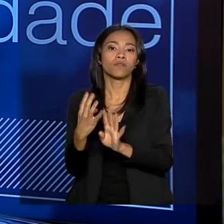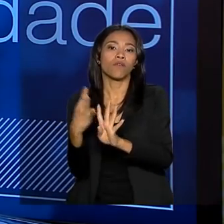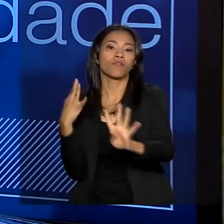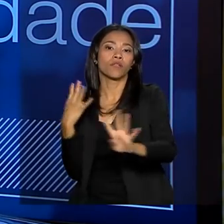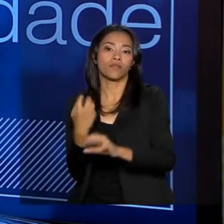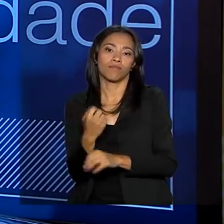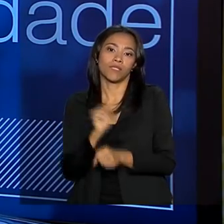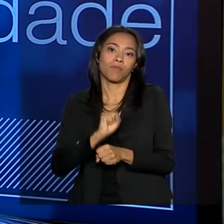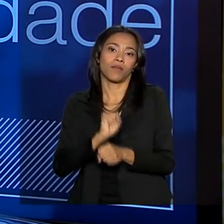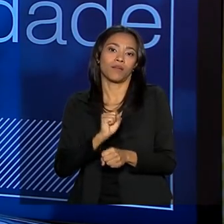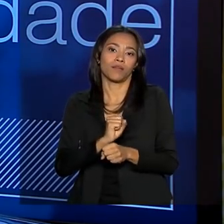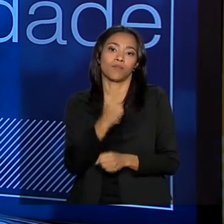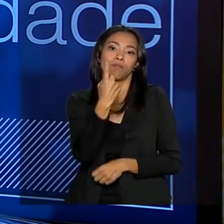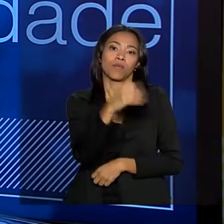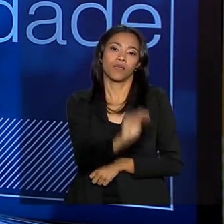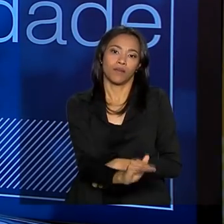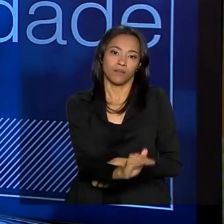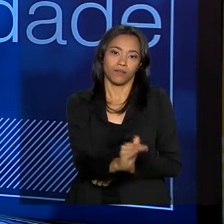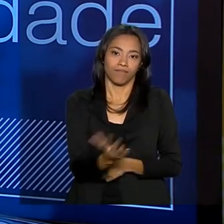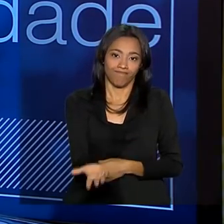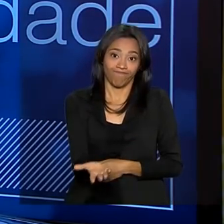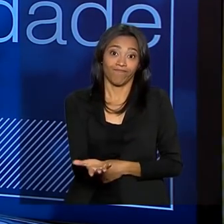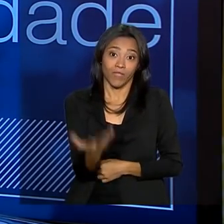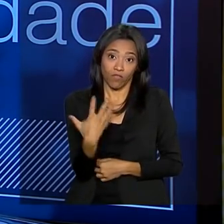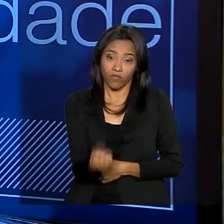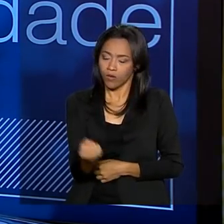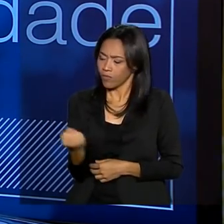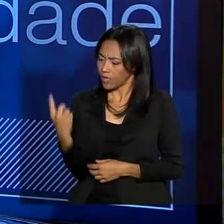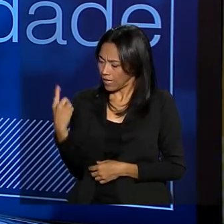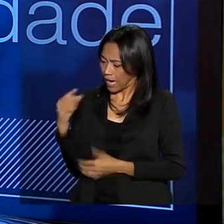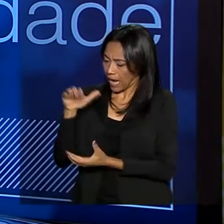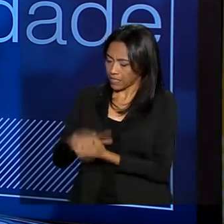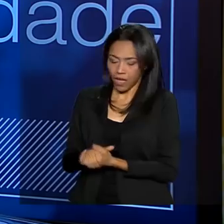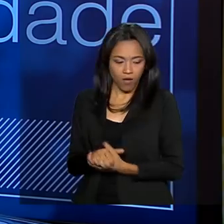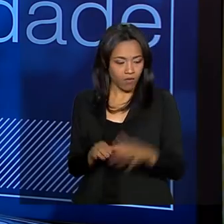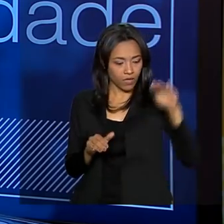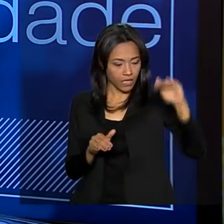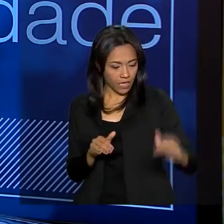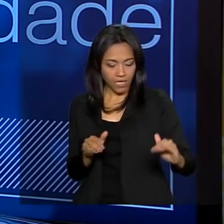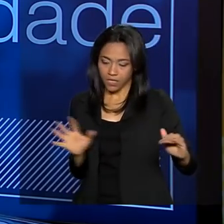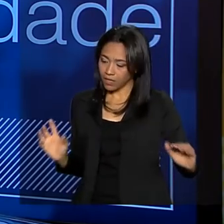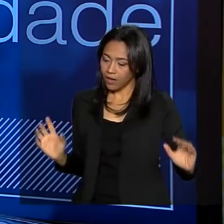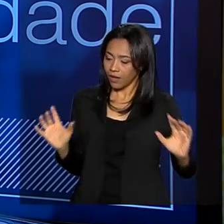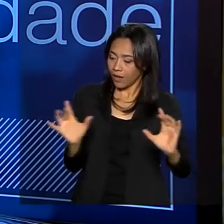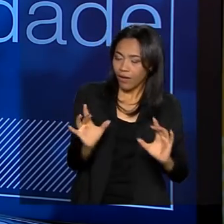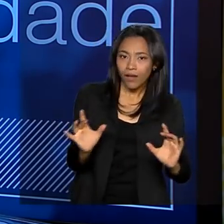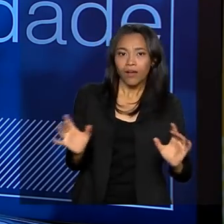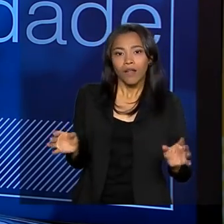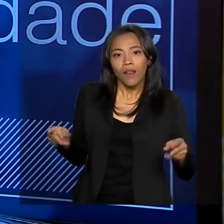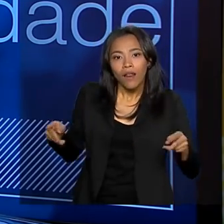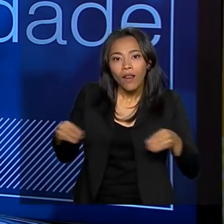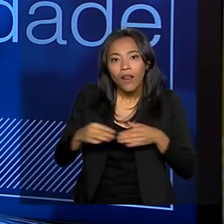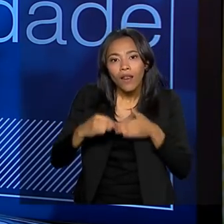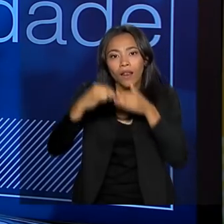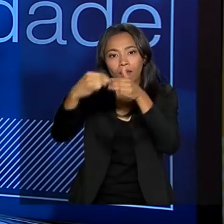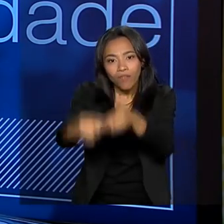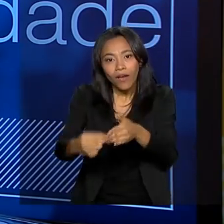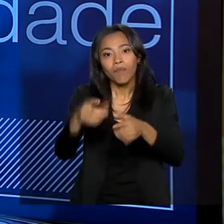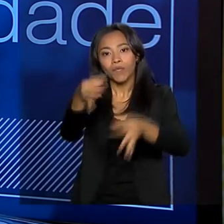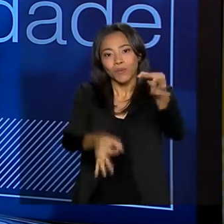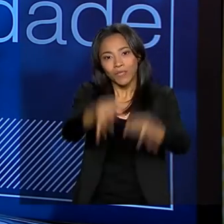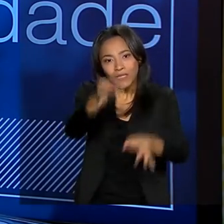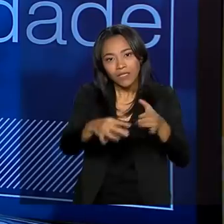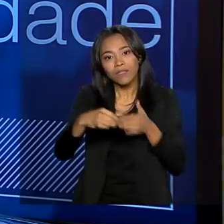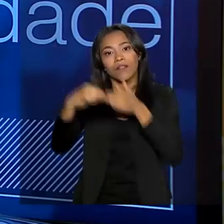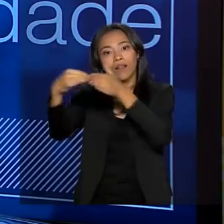criança. Então, nós vamos precisar juntar esse casal com essa criança, trazer o judiciário, trazer o Congresso Nacional, trazer